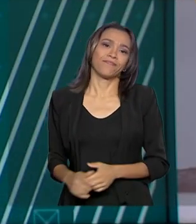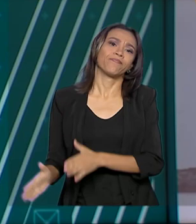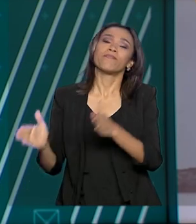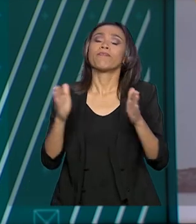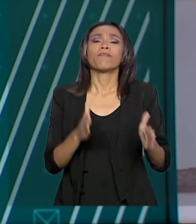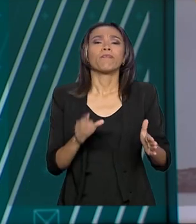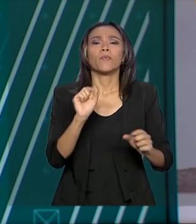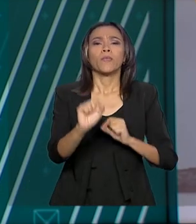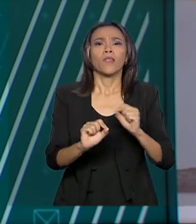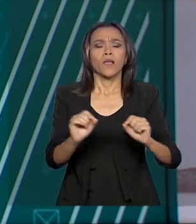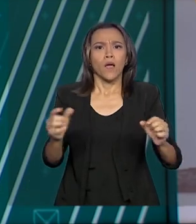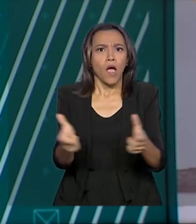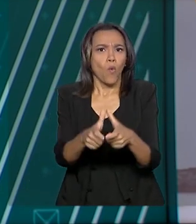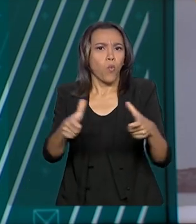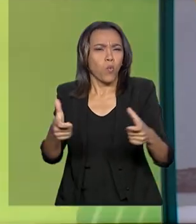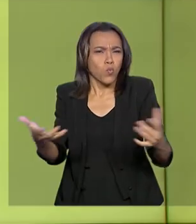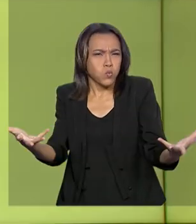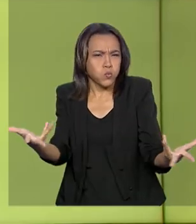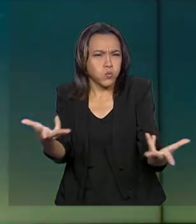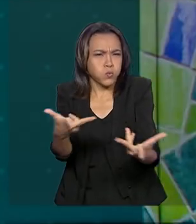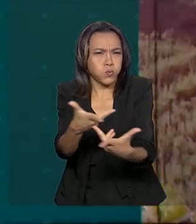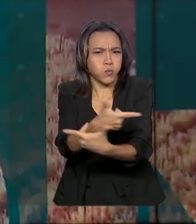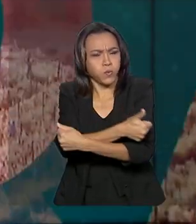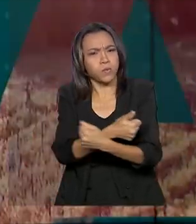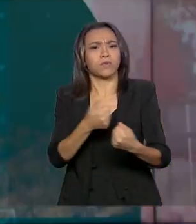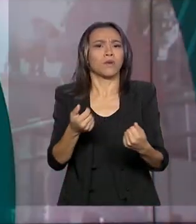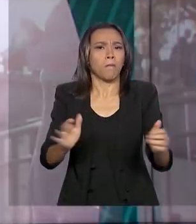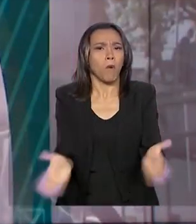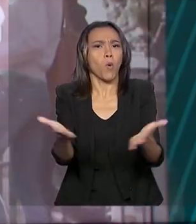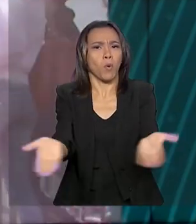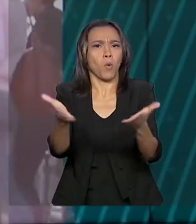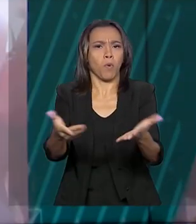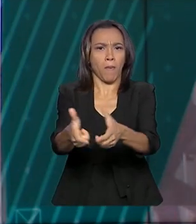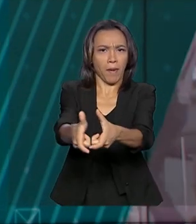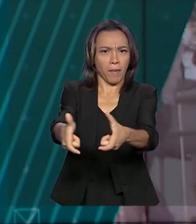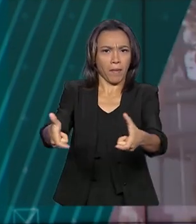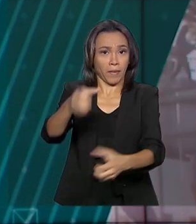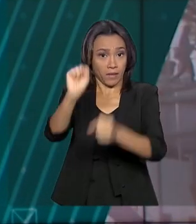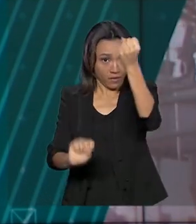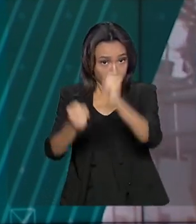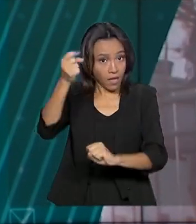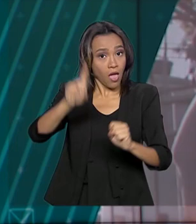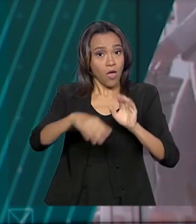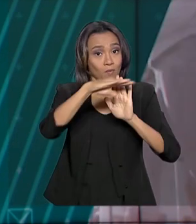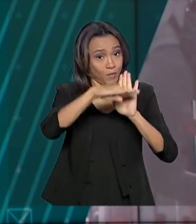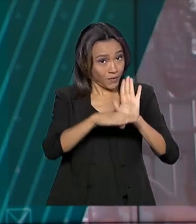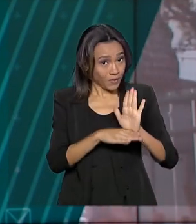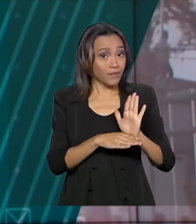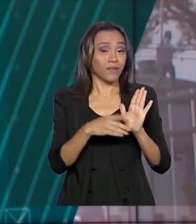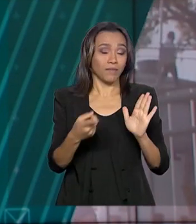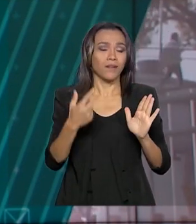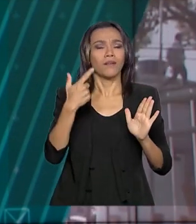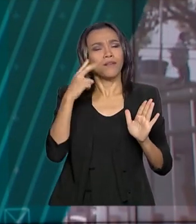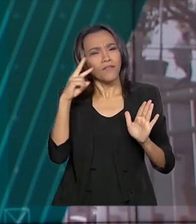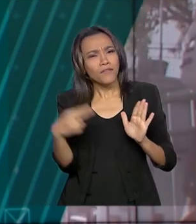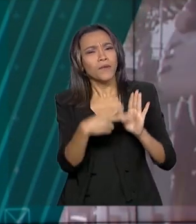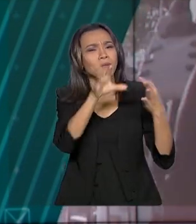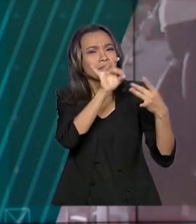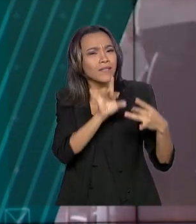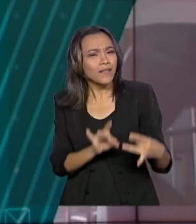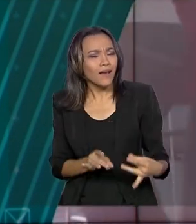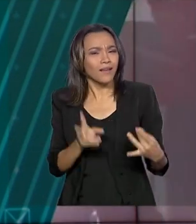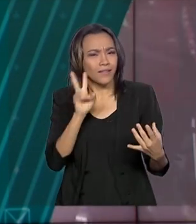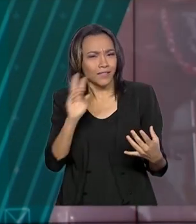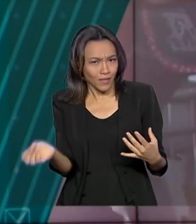Aumentar a eficiência e a produtividade das empresas brasileiras é o programa Brasil Mais. Confira os detalhes dessa nova iniciativa na